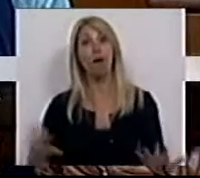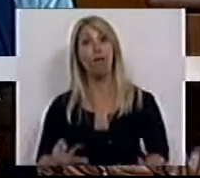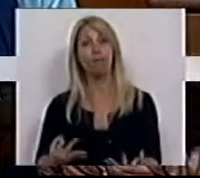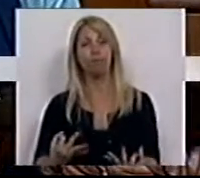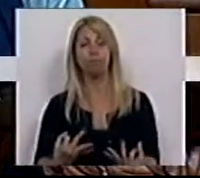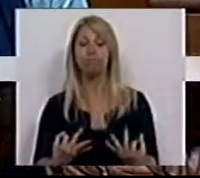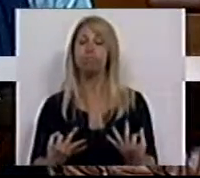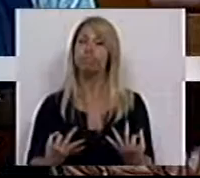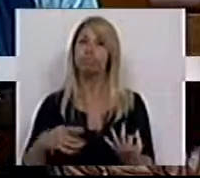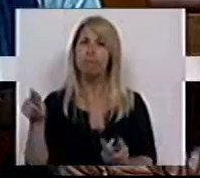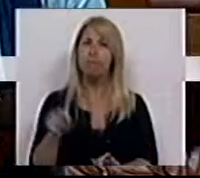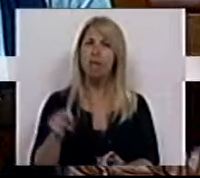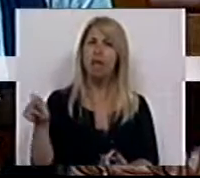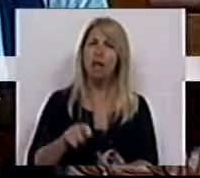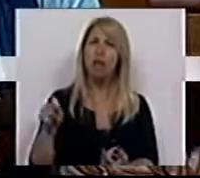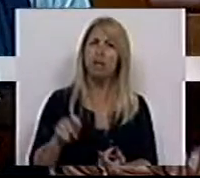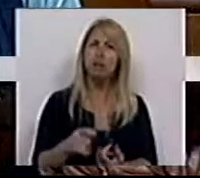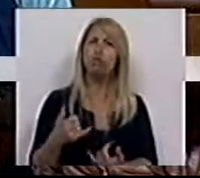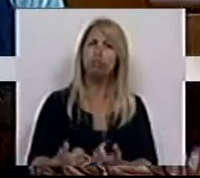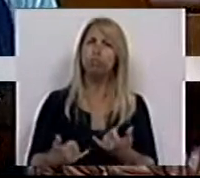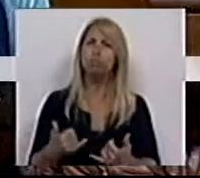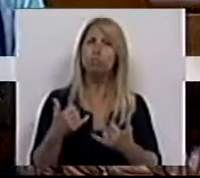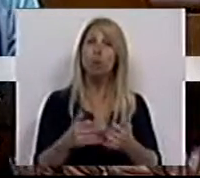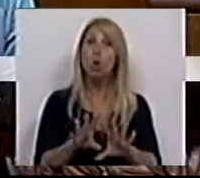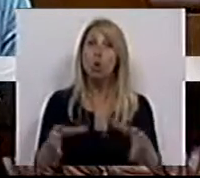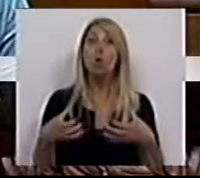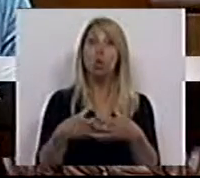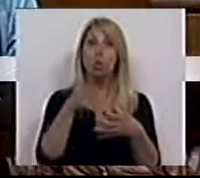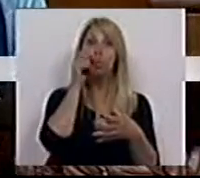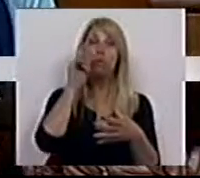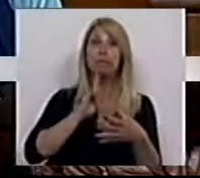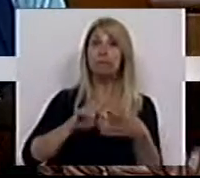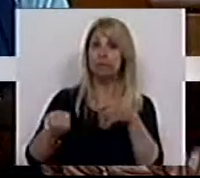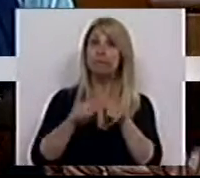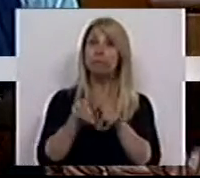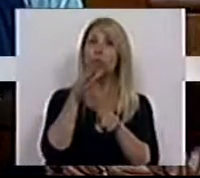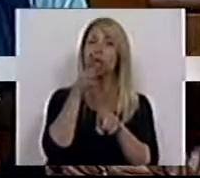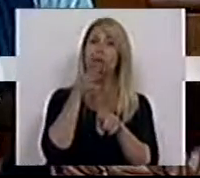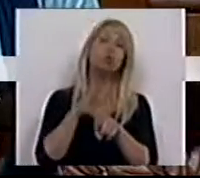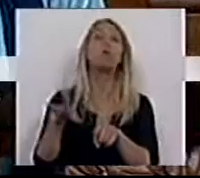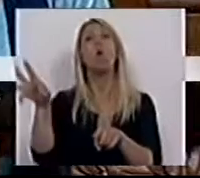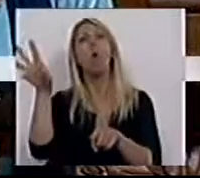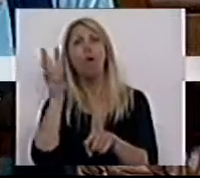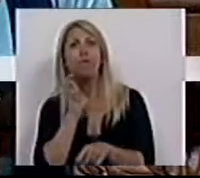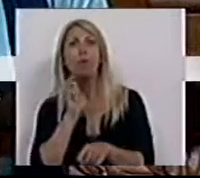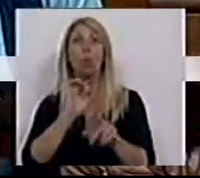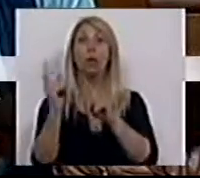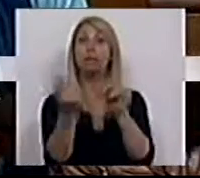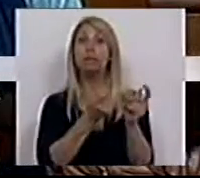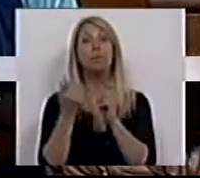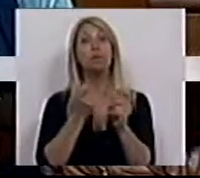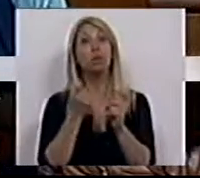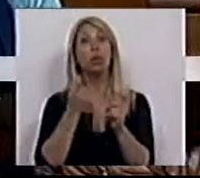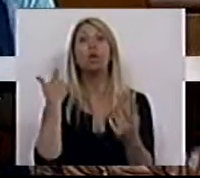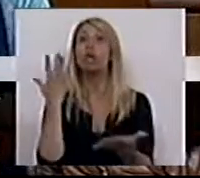Durante vários meses, um grupo de deputadas e deputados ouviu, debateu e